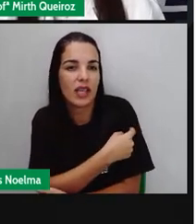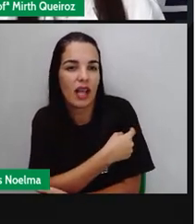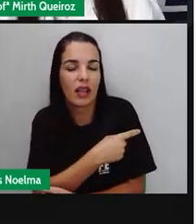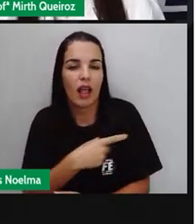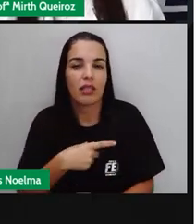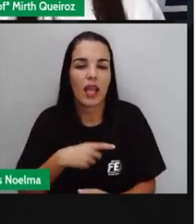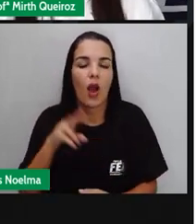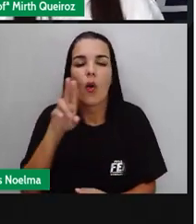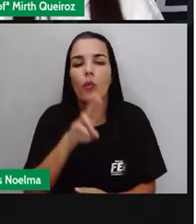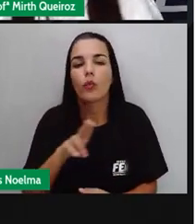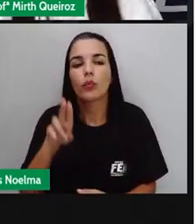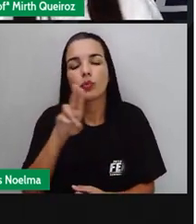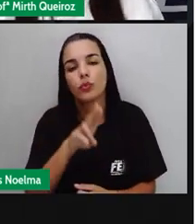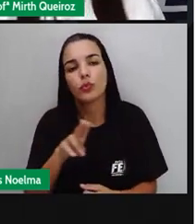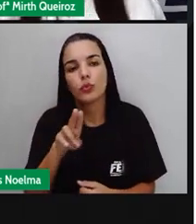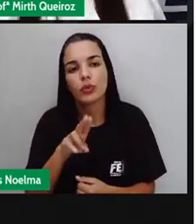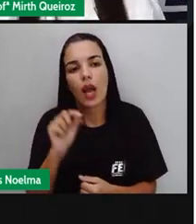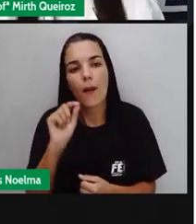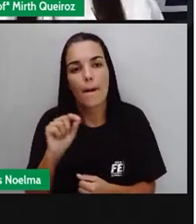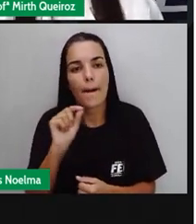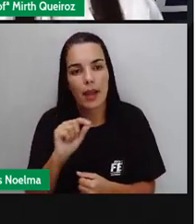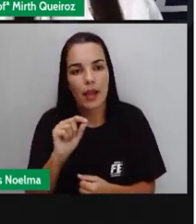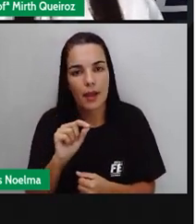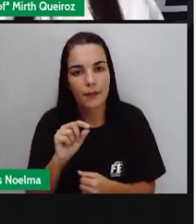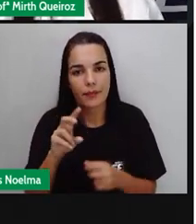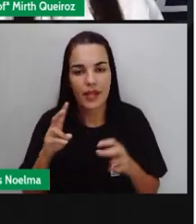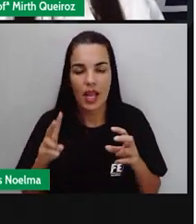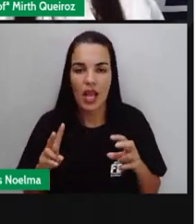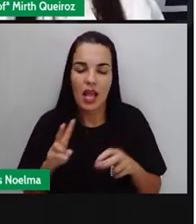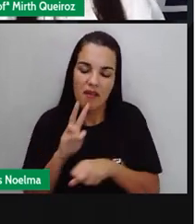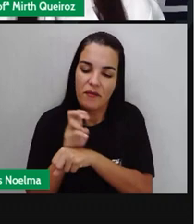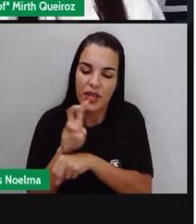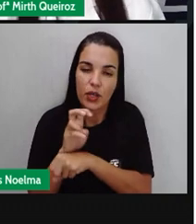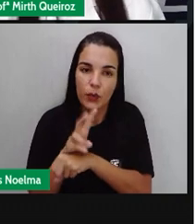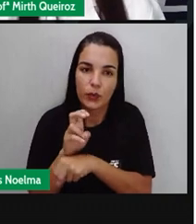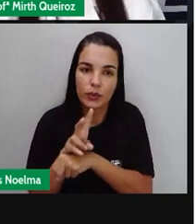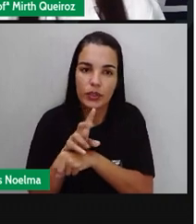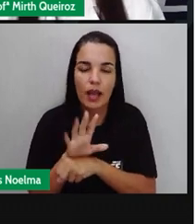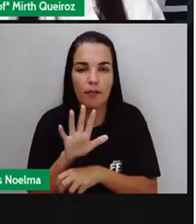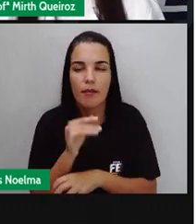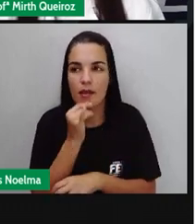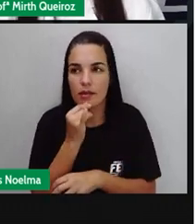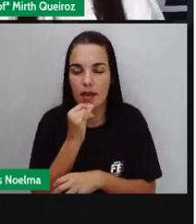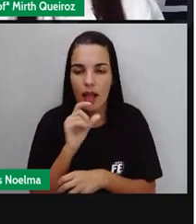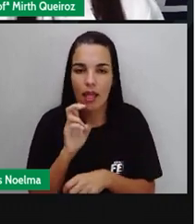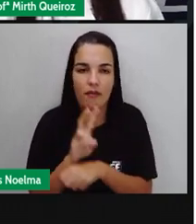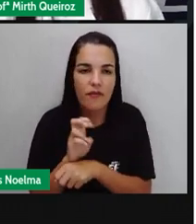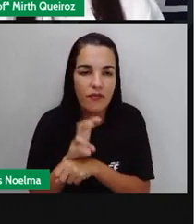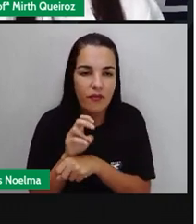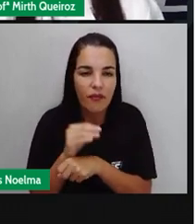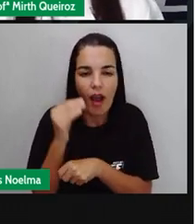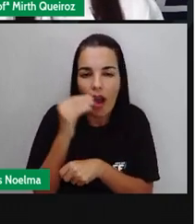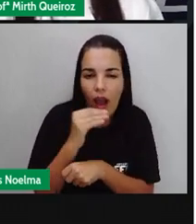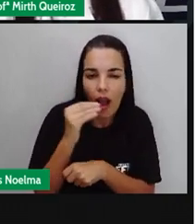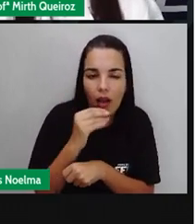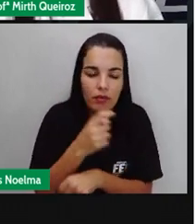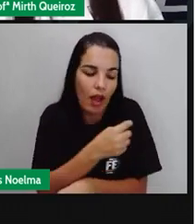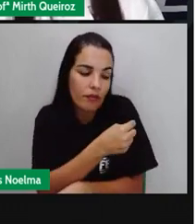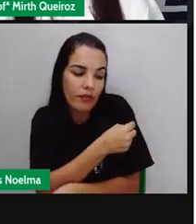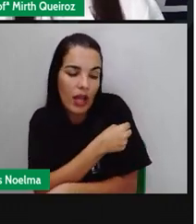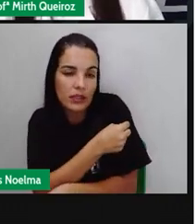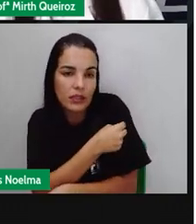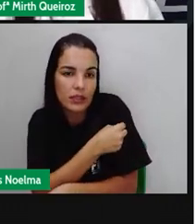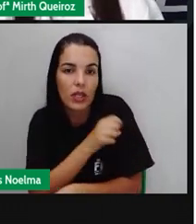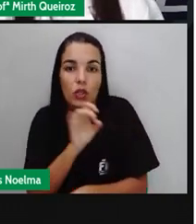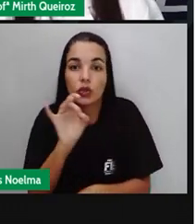utilizam, por exemplo, de vírus, né? Se utiliza o vírus enfraquecido, que é uma forma só